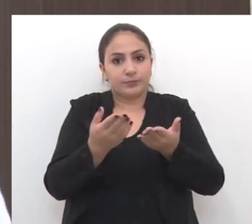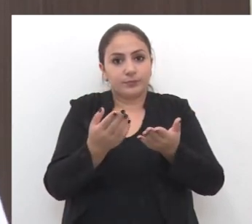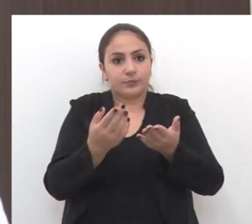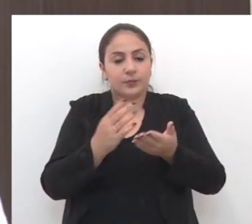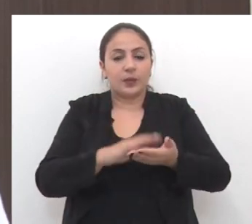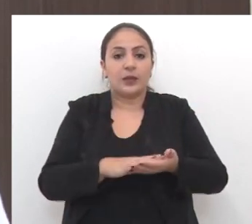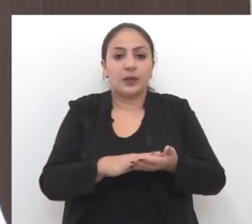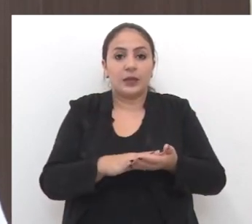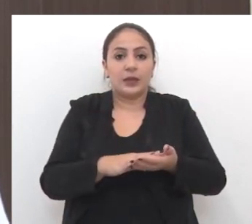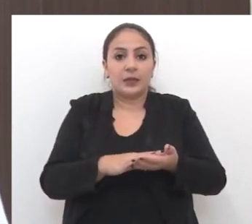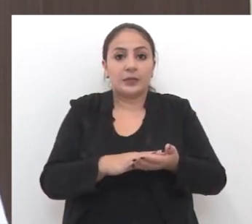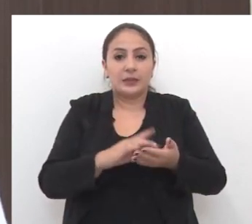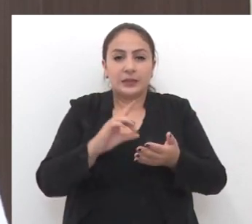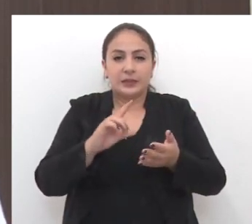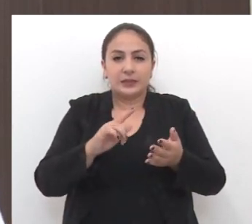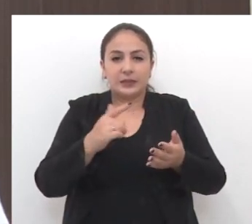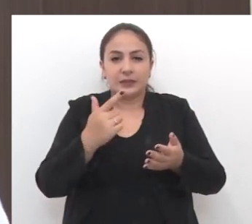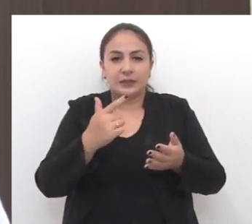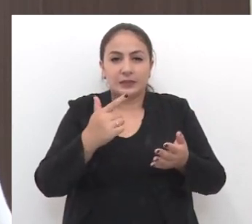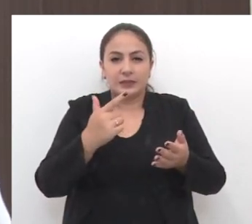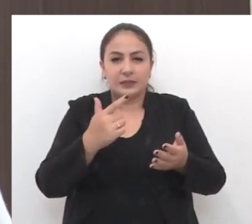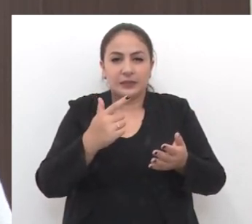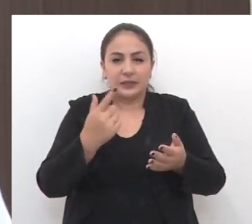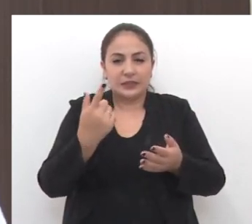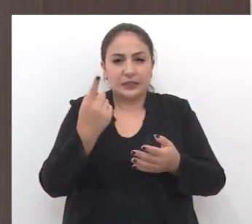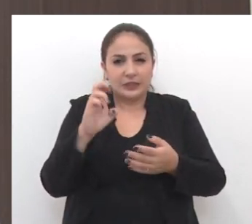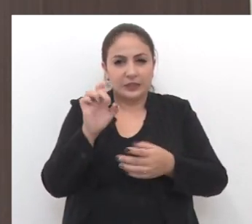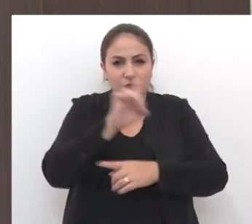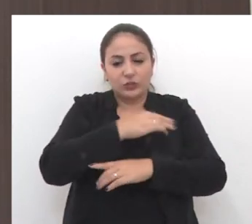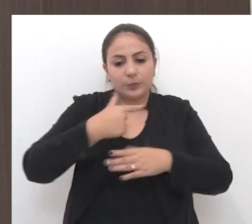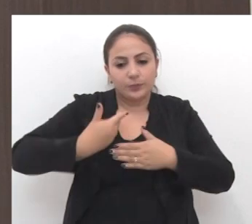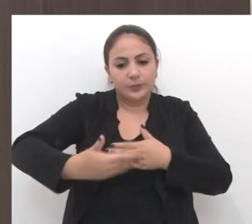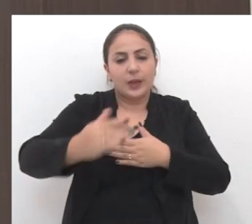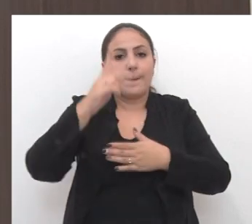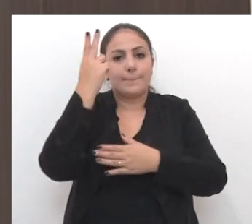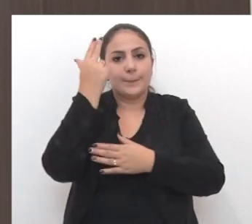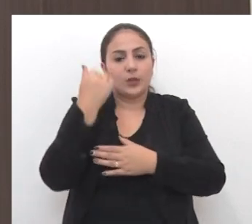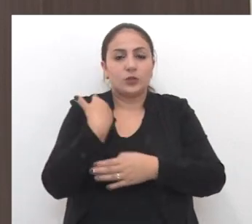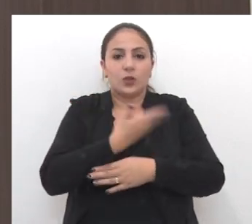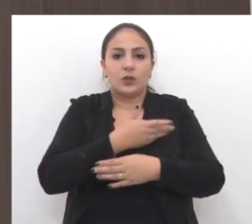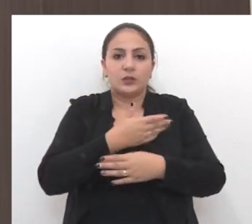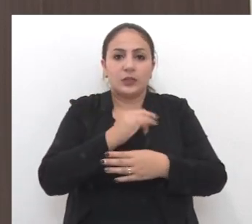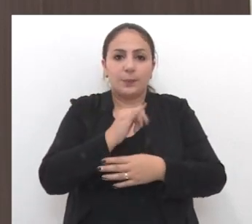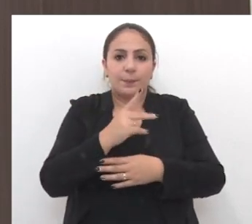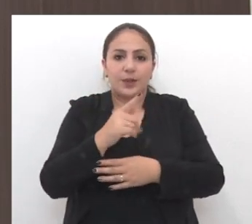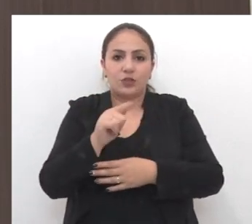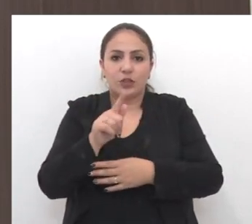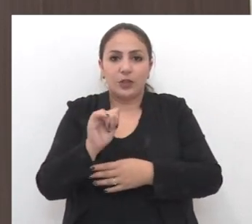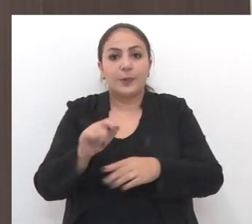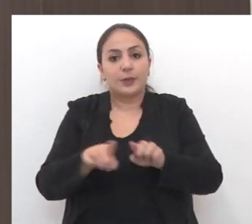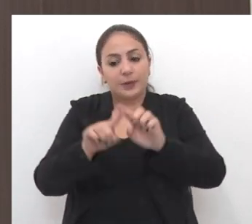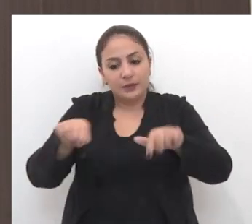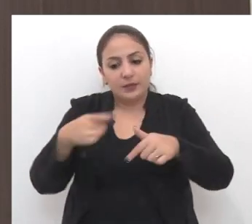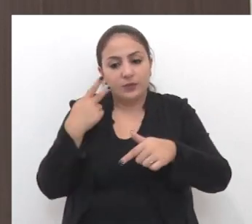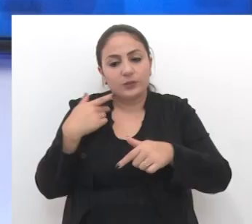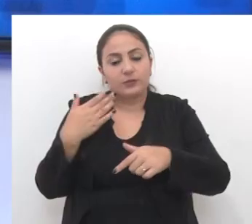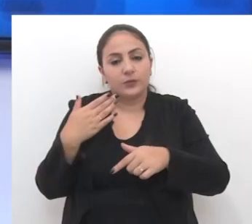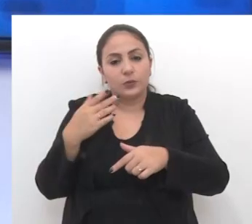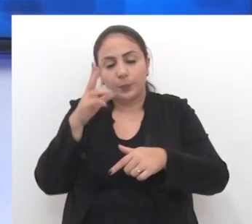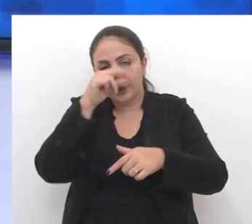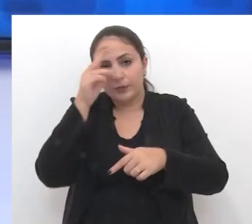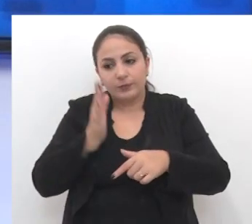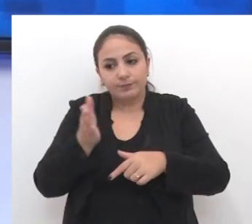segunda quinzena de abril, um calendário de negociações com o PGM, enfim, ou com o próprio gabinete do prefeito, para avançar nesses temas.